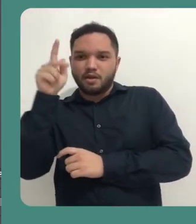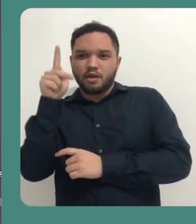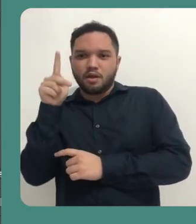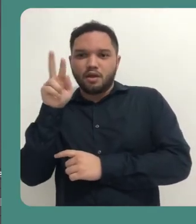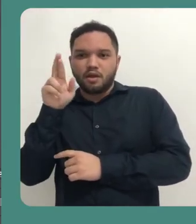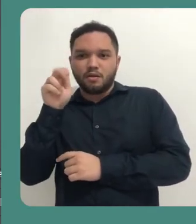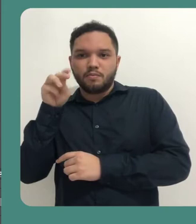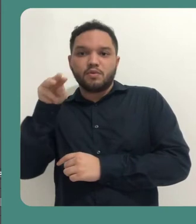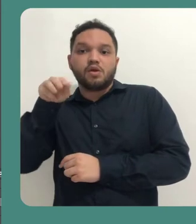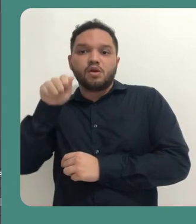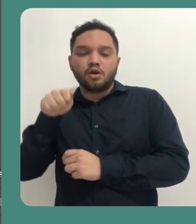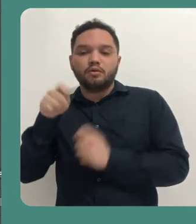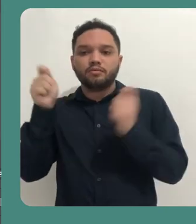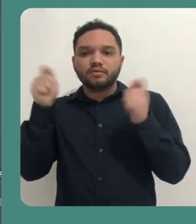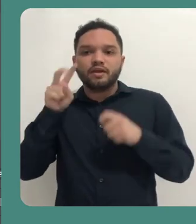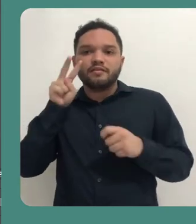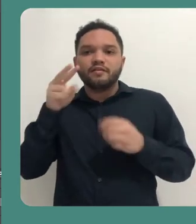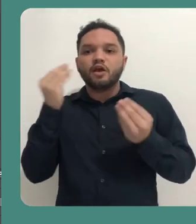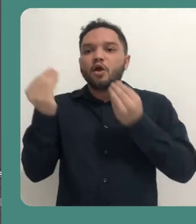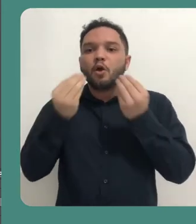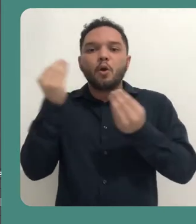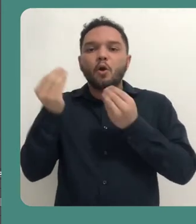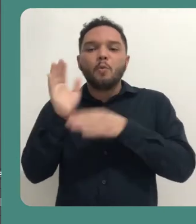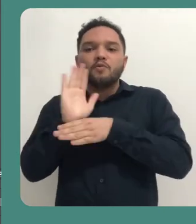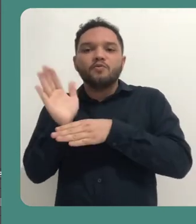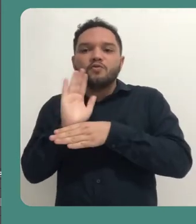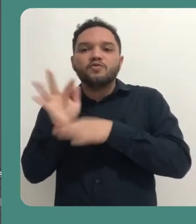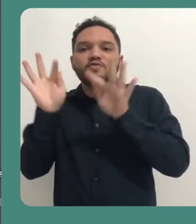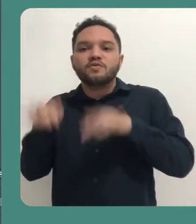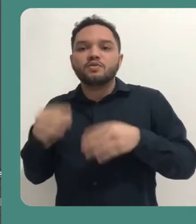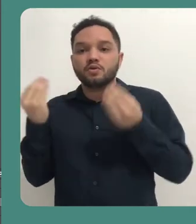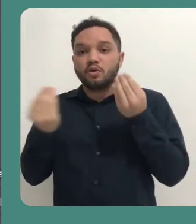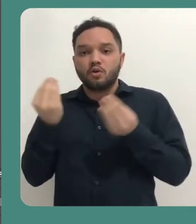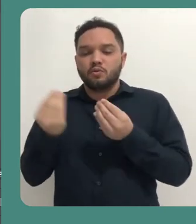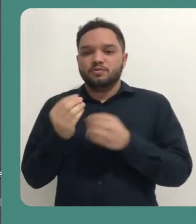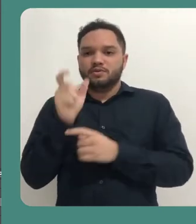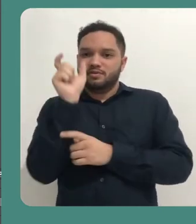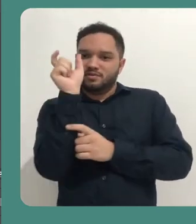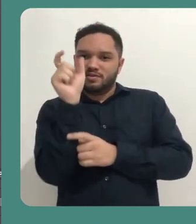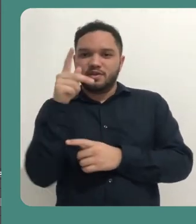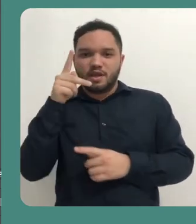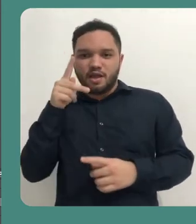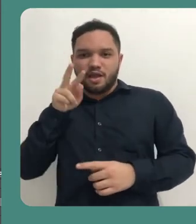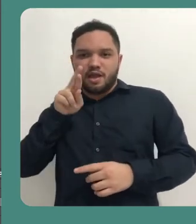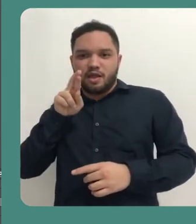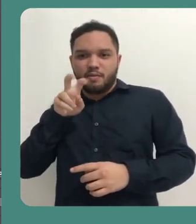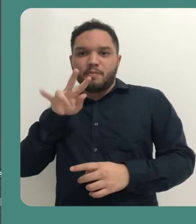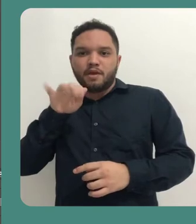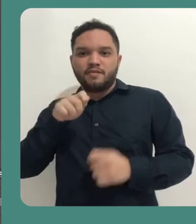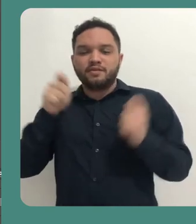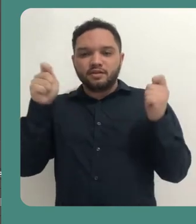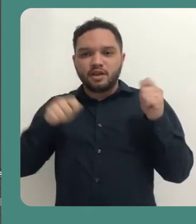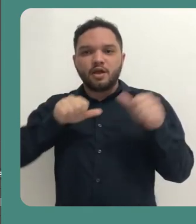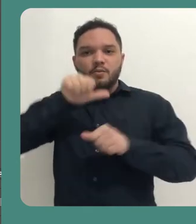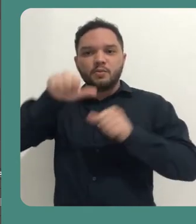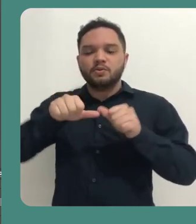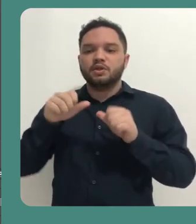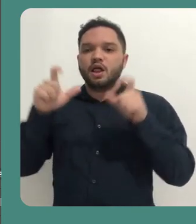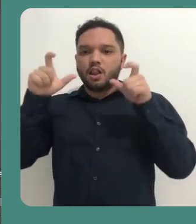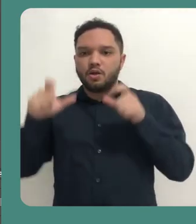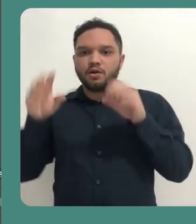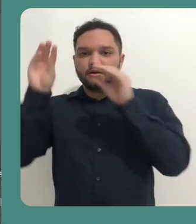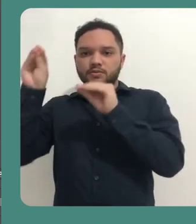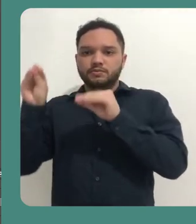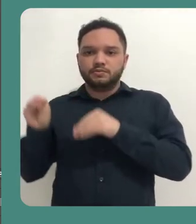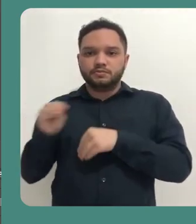programa, eu tenho já a minha visualização de como que vai ficar o resultado final. Então no campo prévia, posso alterar a